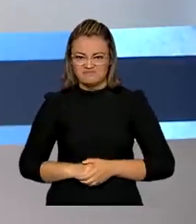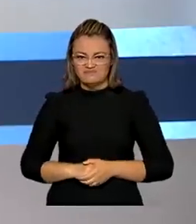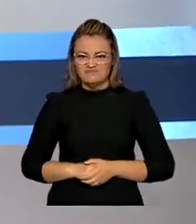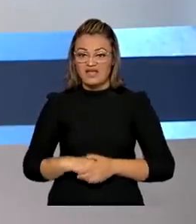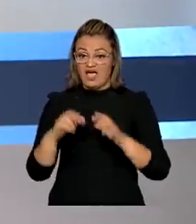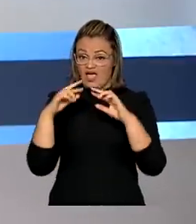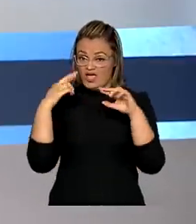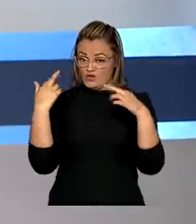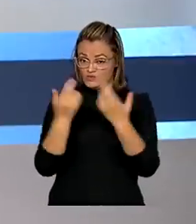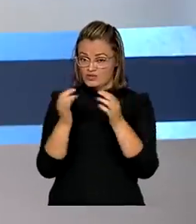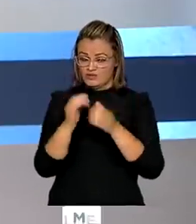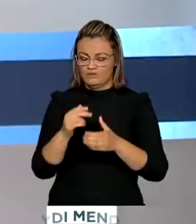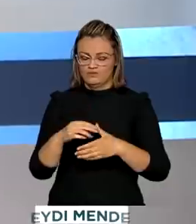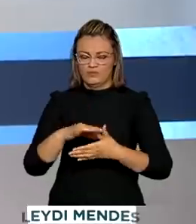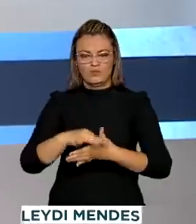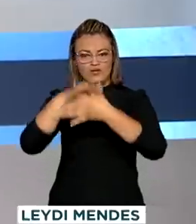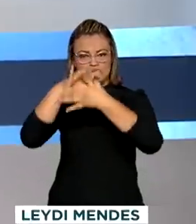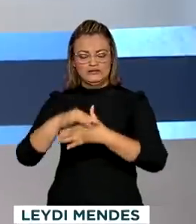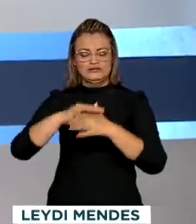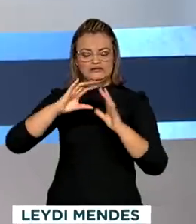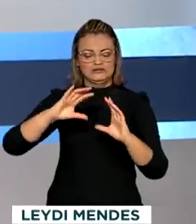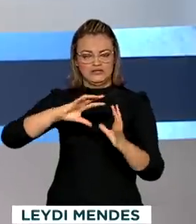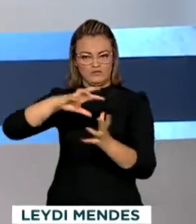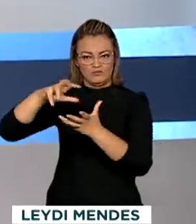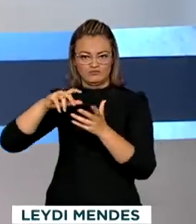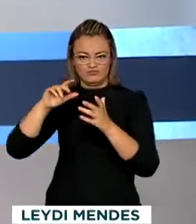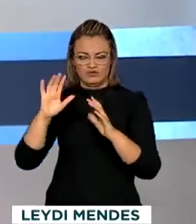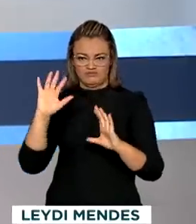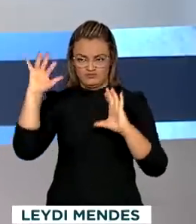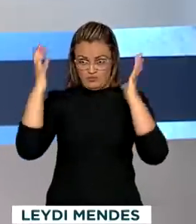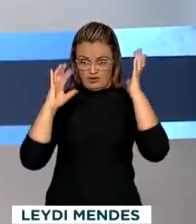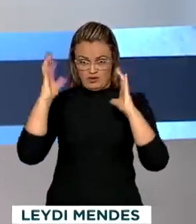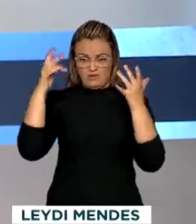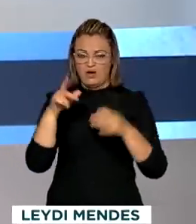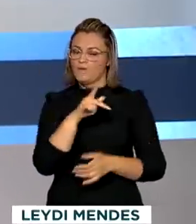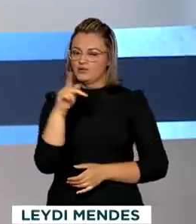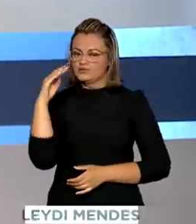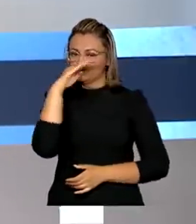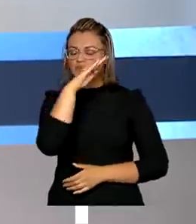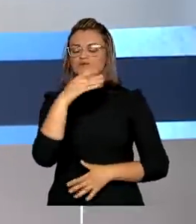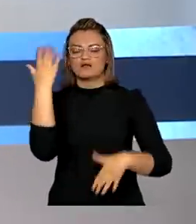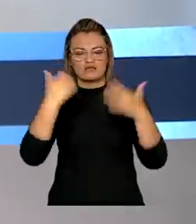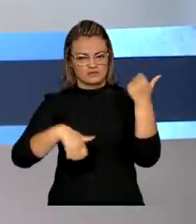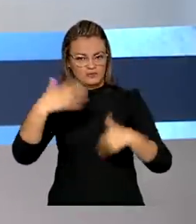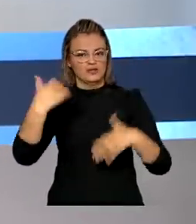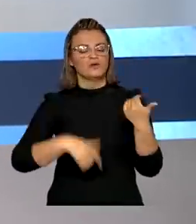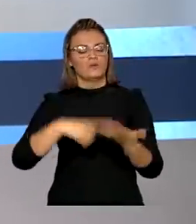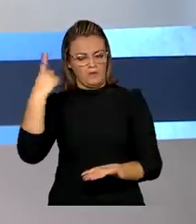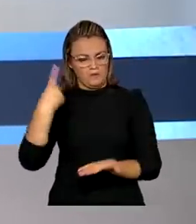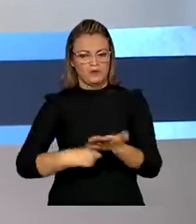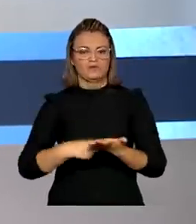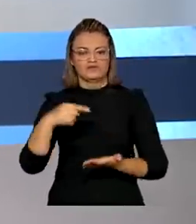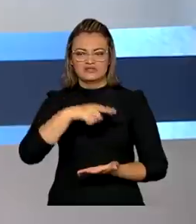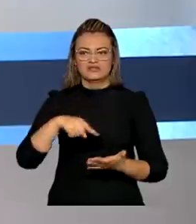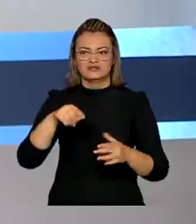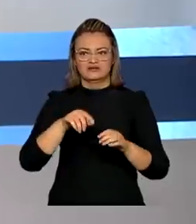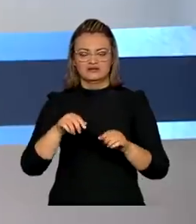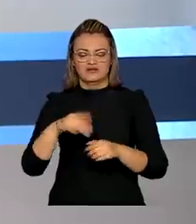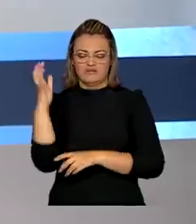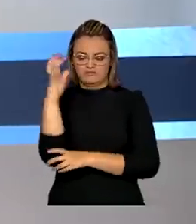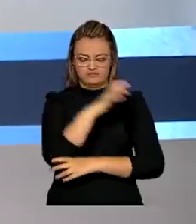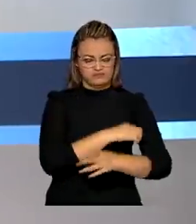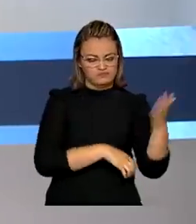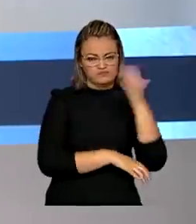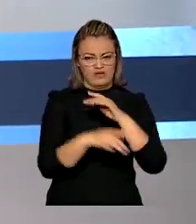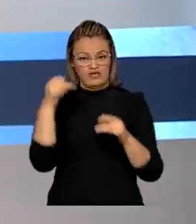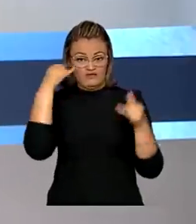reunião com líderes mundiais sobre o clima, o presidente Jair Bolsonaro reforçou o compromisso brasileiro de eliminar o desmatamento